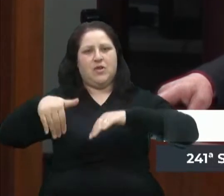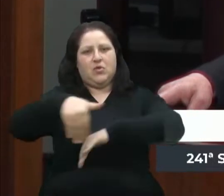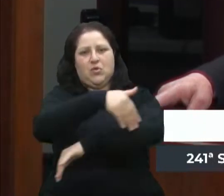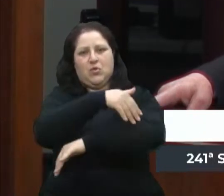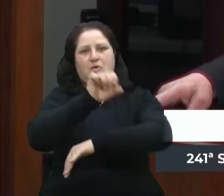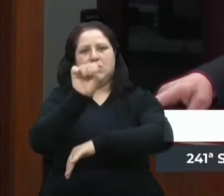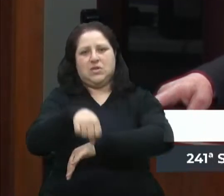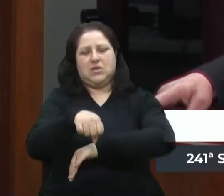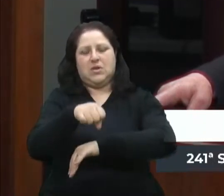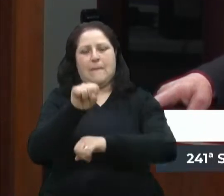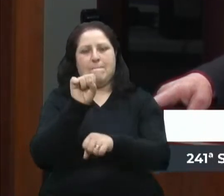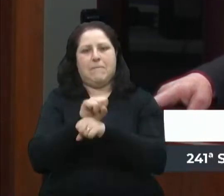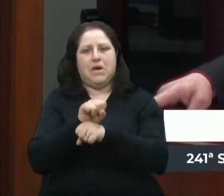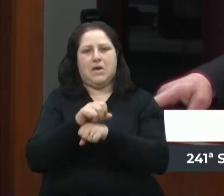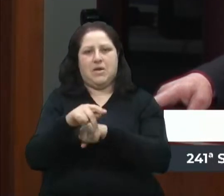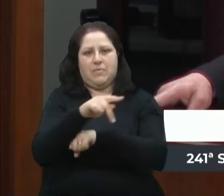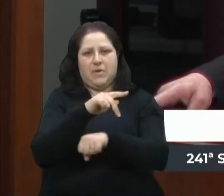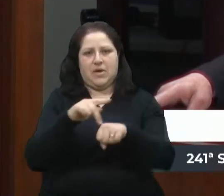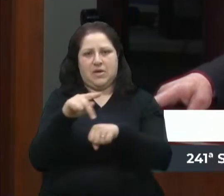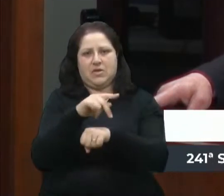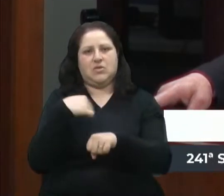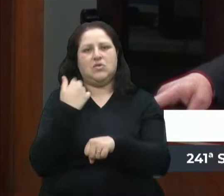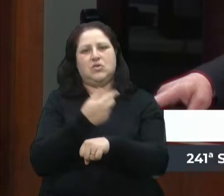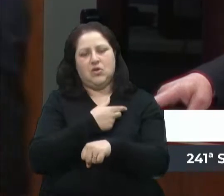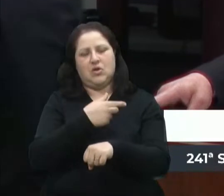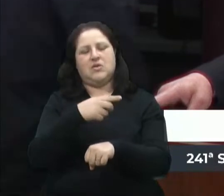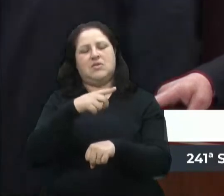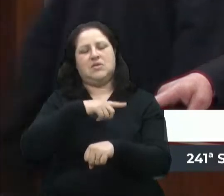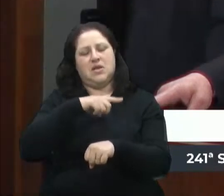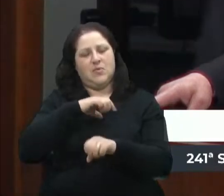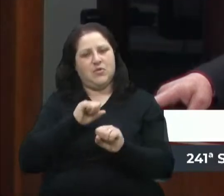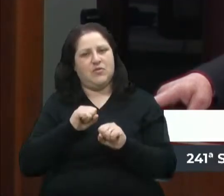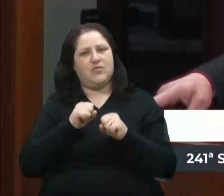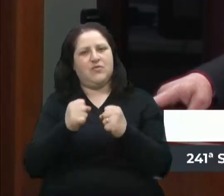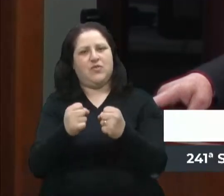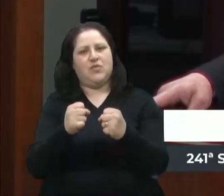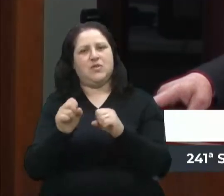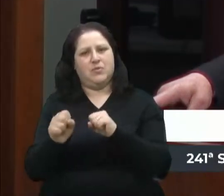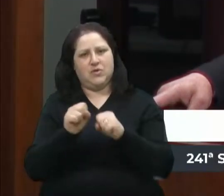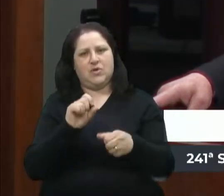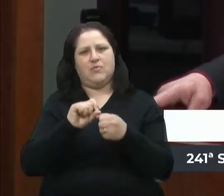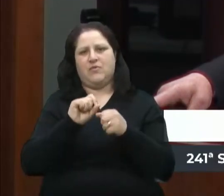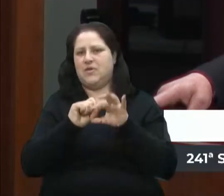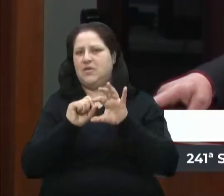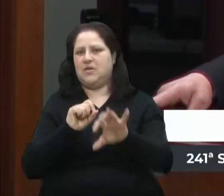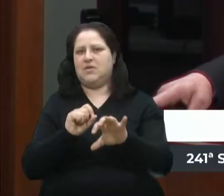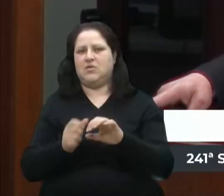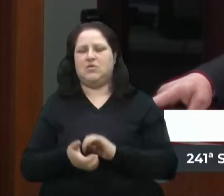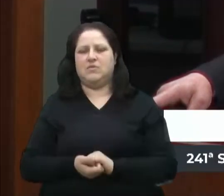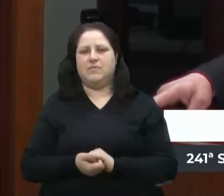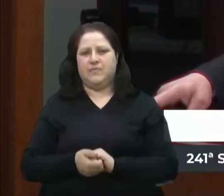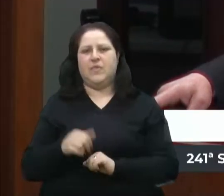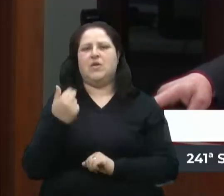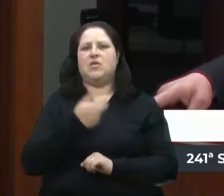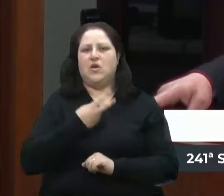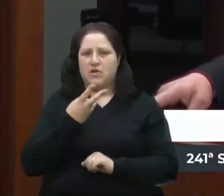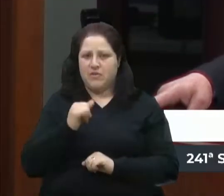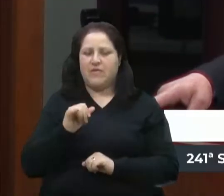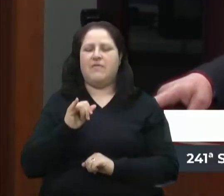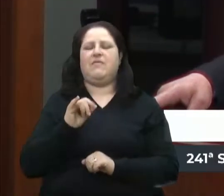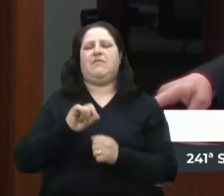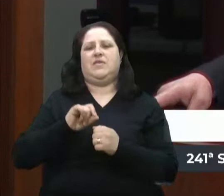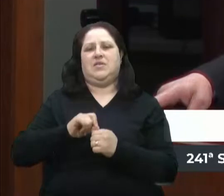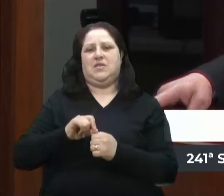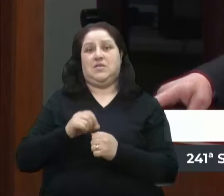parar o país. Nós temos essa força. Nós podemos fazer isso. E nós faremos se for